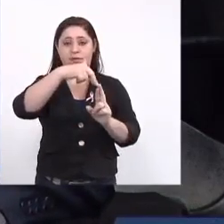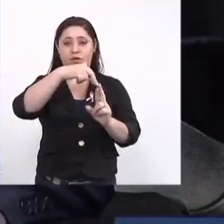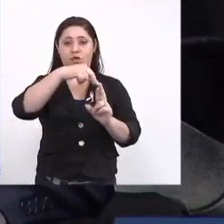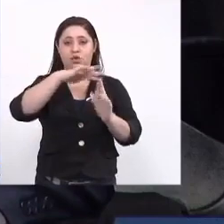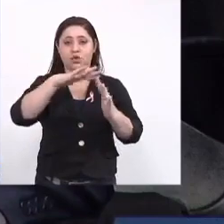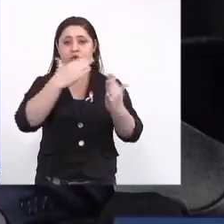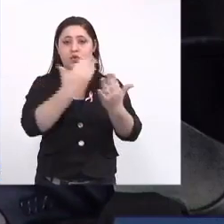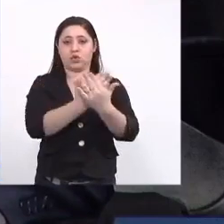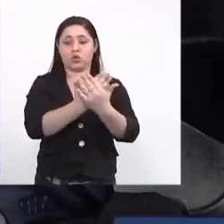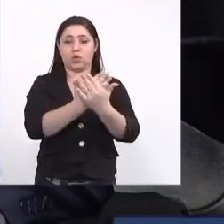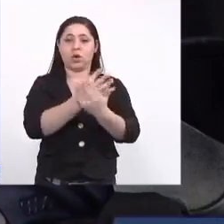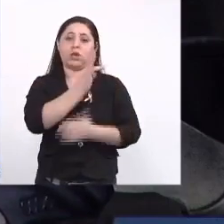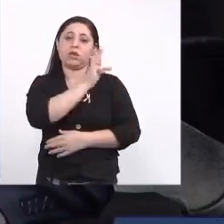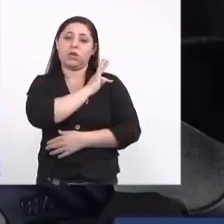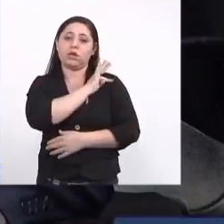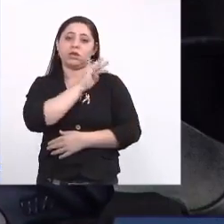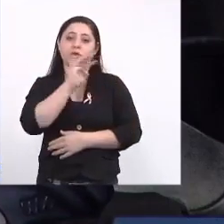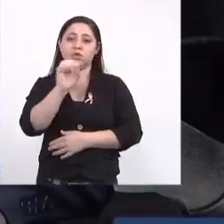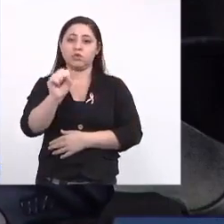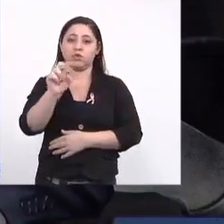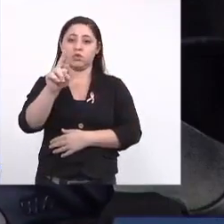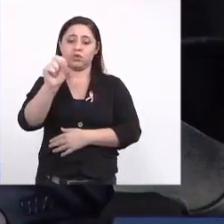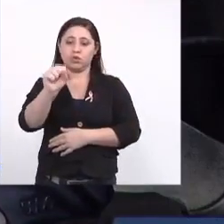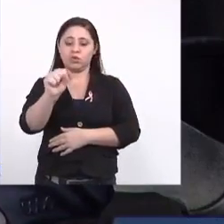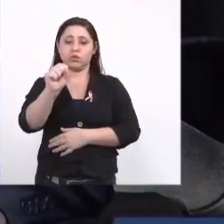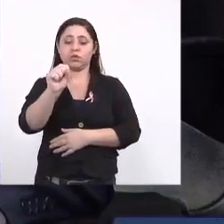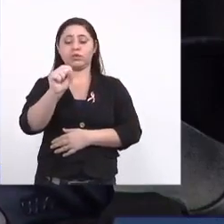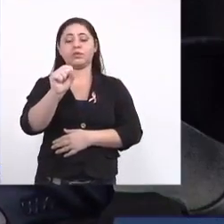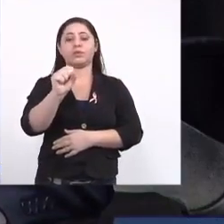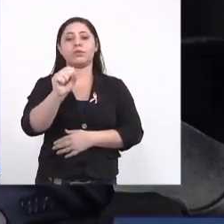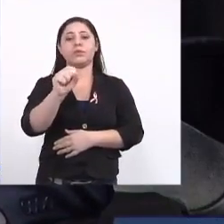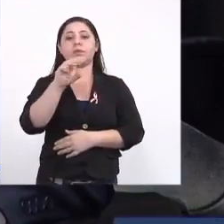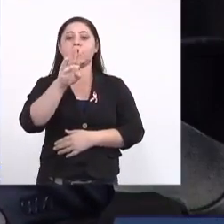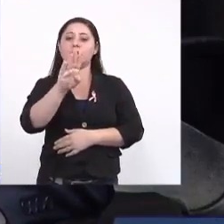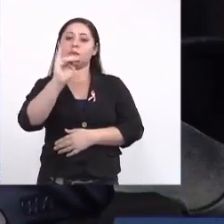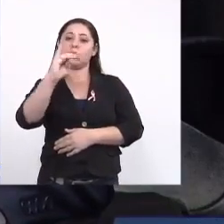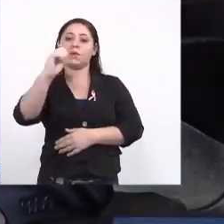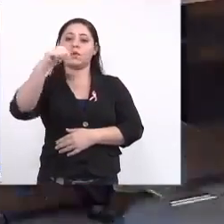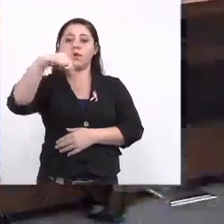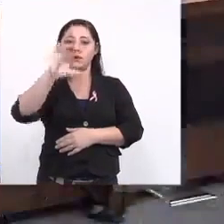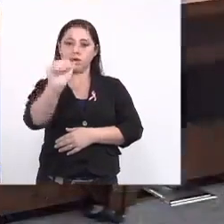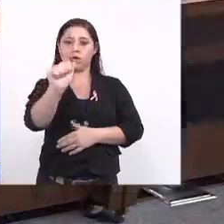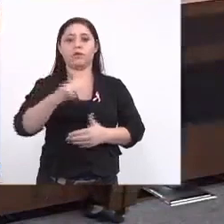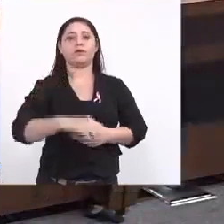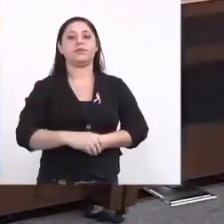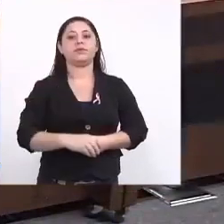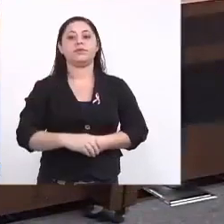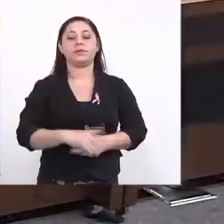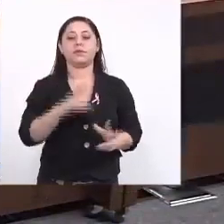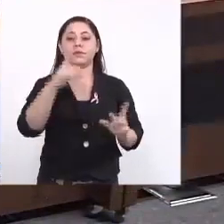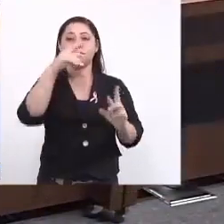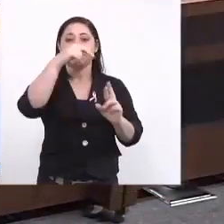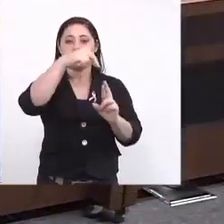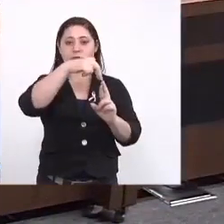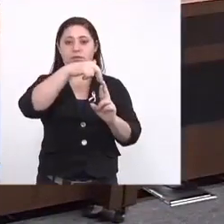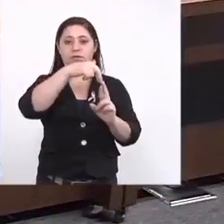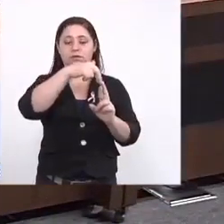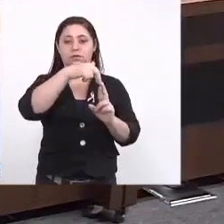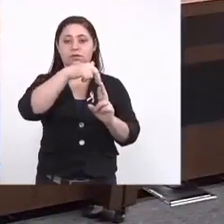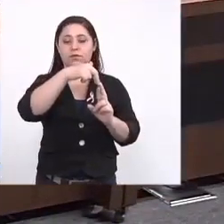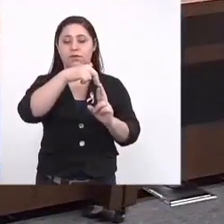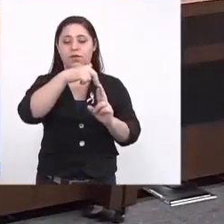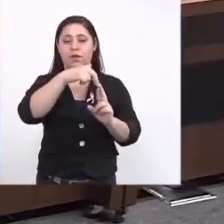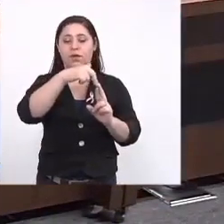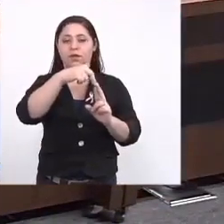Escola Técnica do SUS, a Bianca Bernardelli, representando a